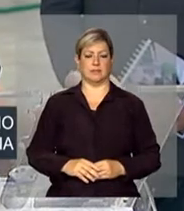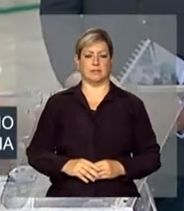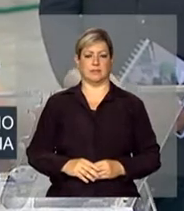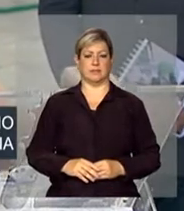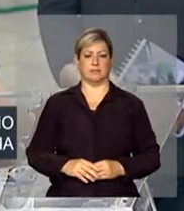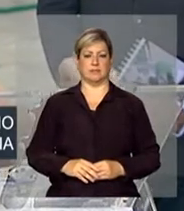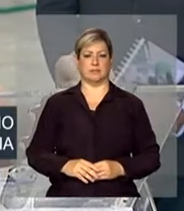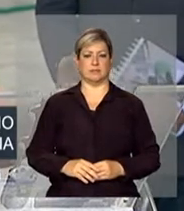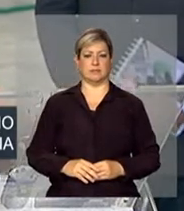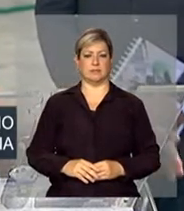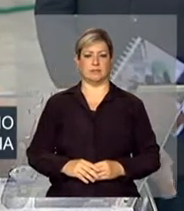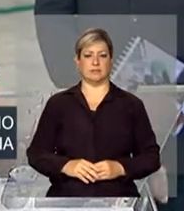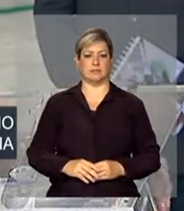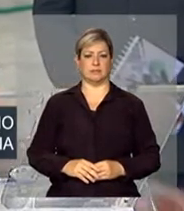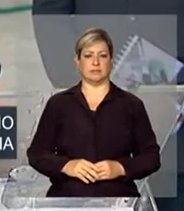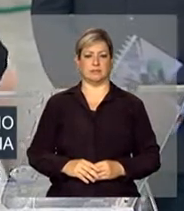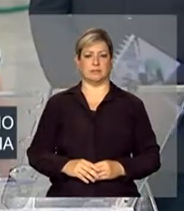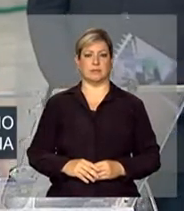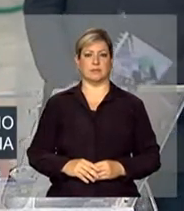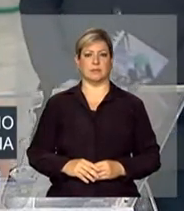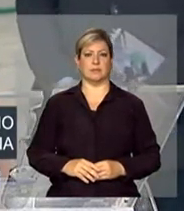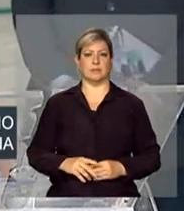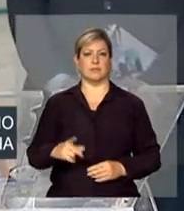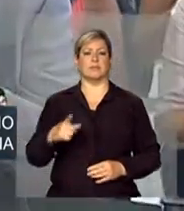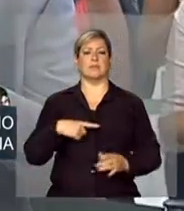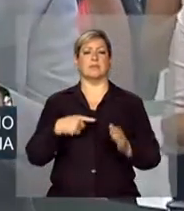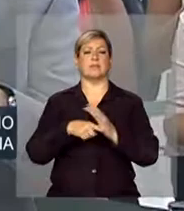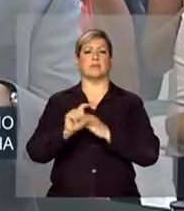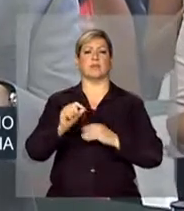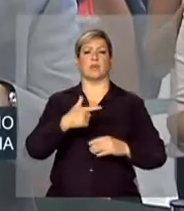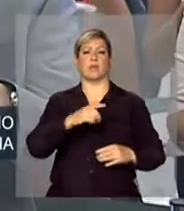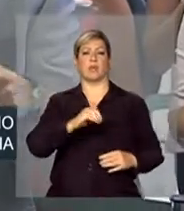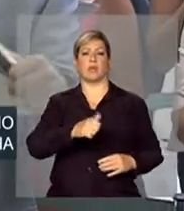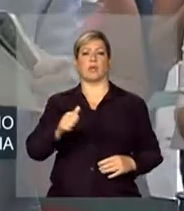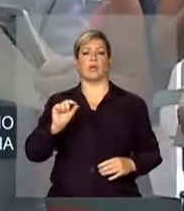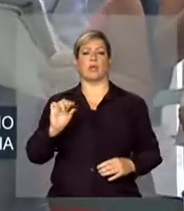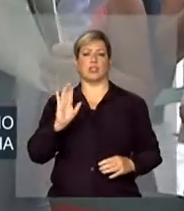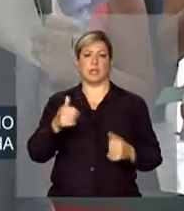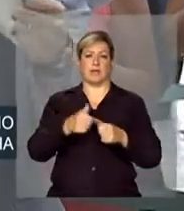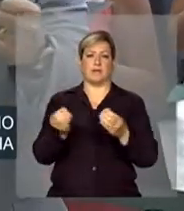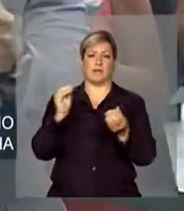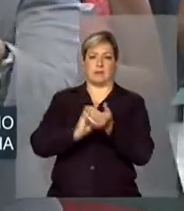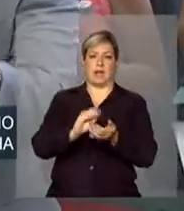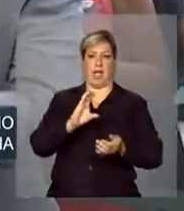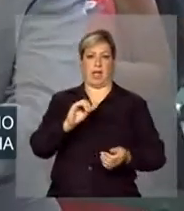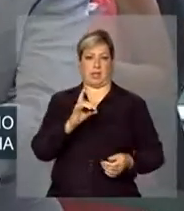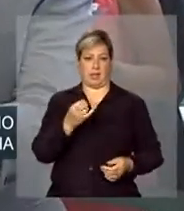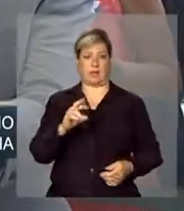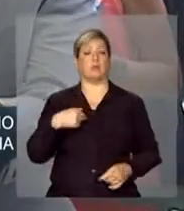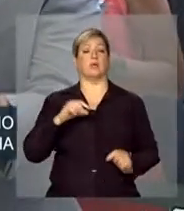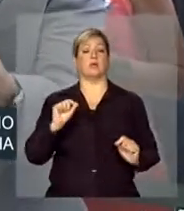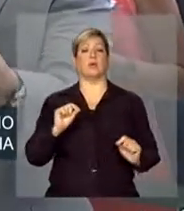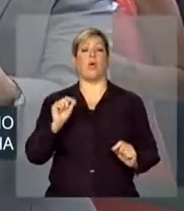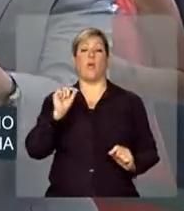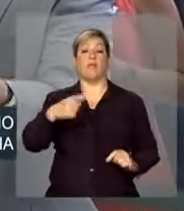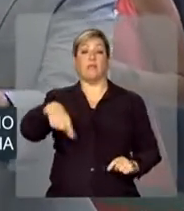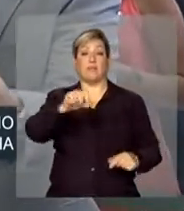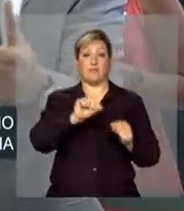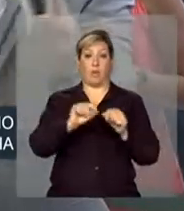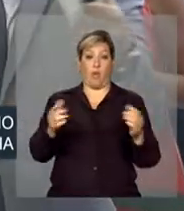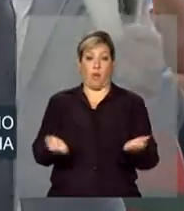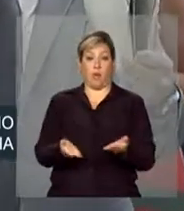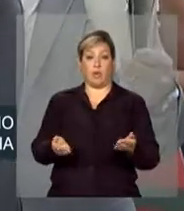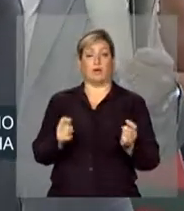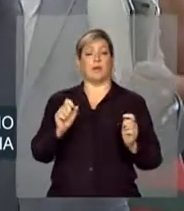Lá de 2011, ele já estava no cadastro. Minha dúvida é, o que vocês fizeram hoje poderia ter sido